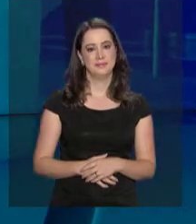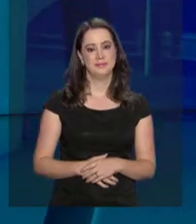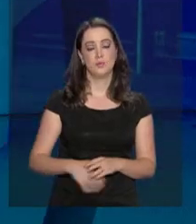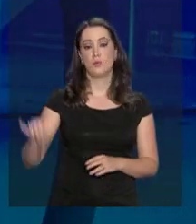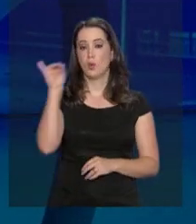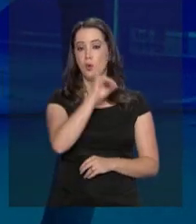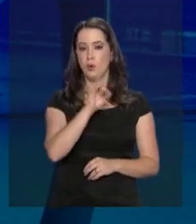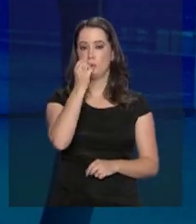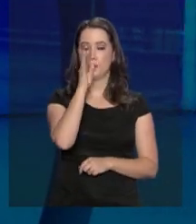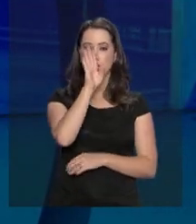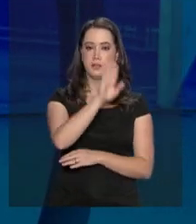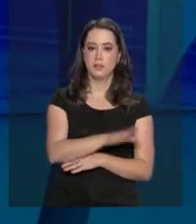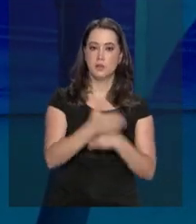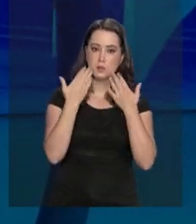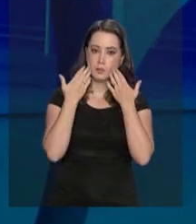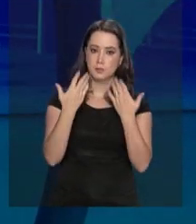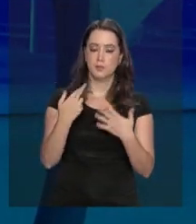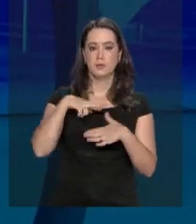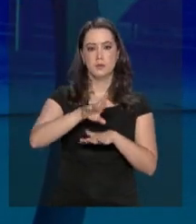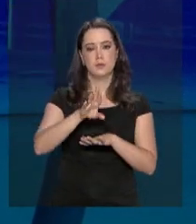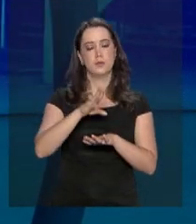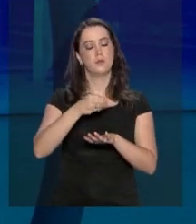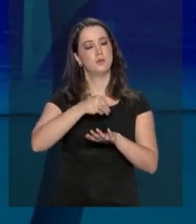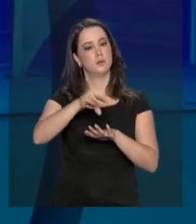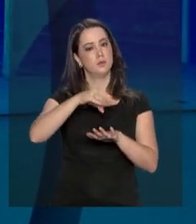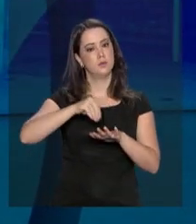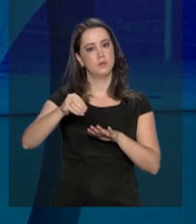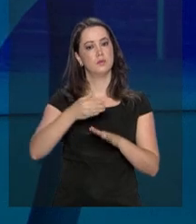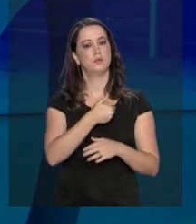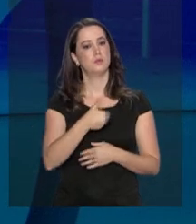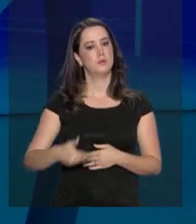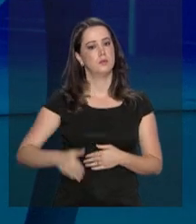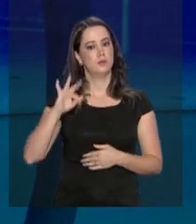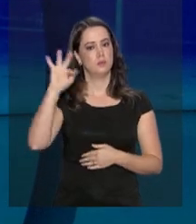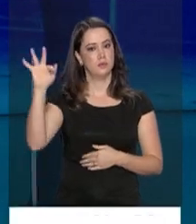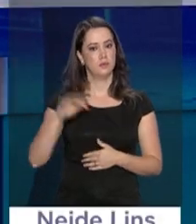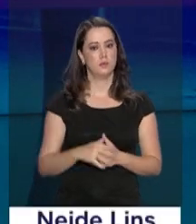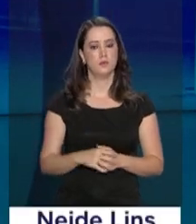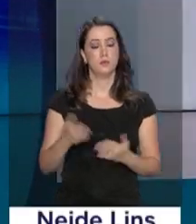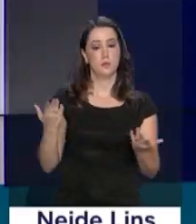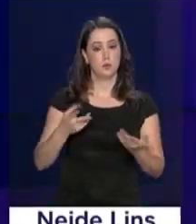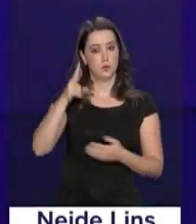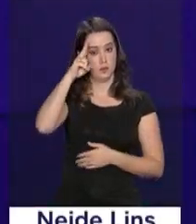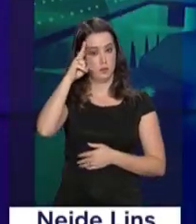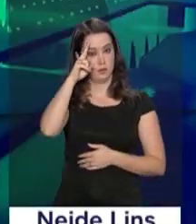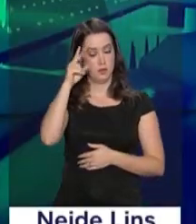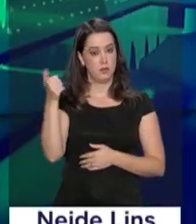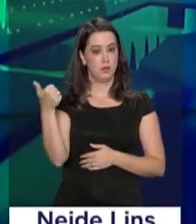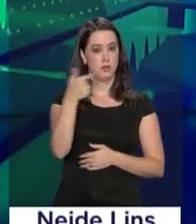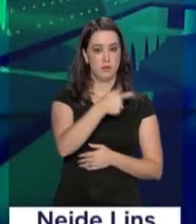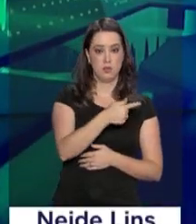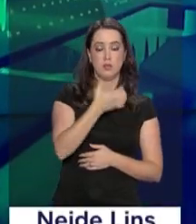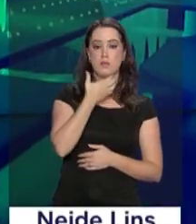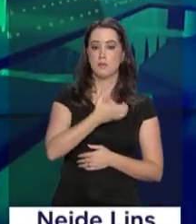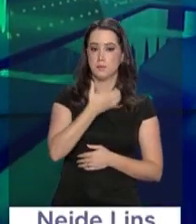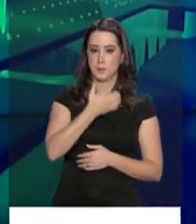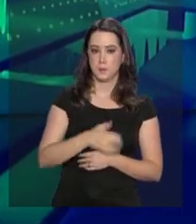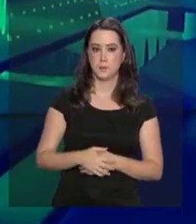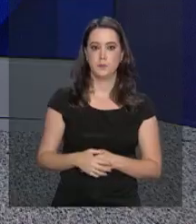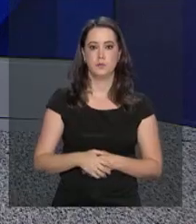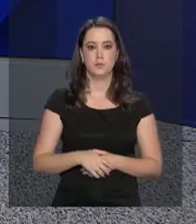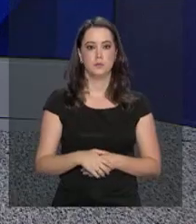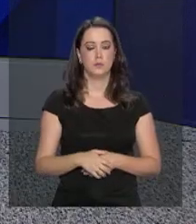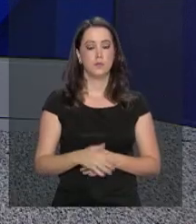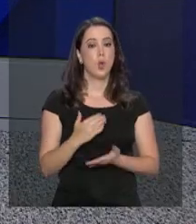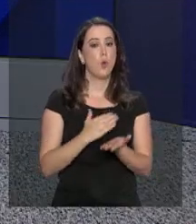Olá, boa tarde. Começa agora o repórter NBR com as notícias do governo federal desta segunda-feira, 17 de dezembro.